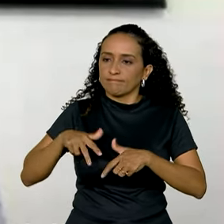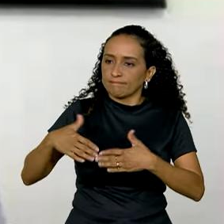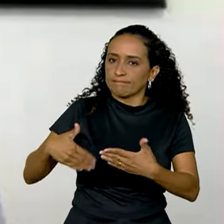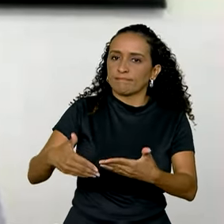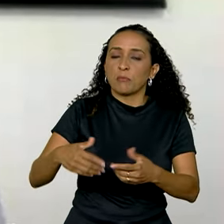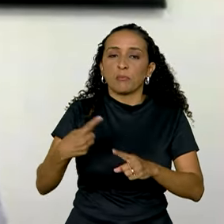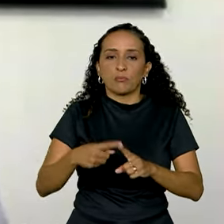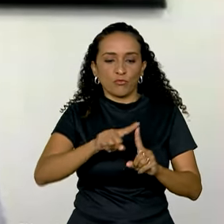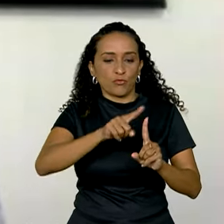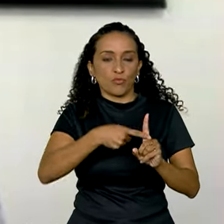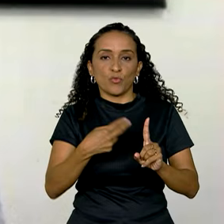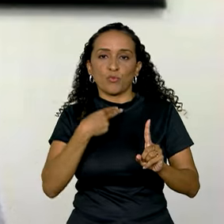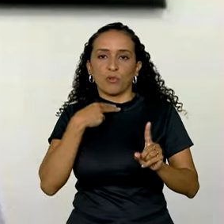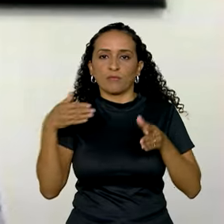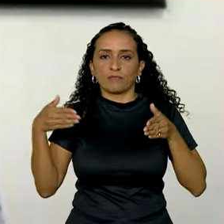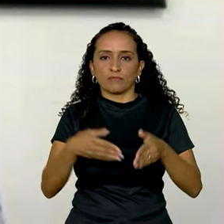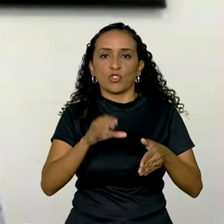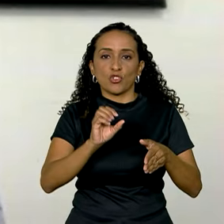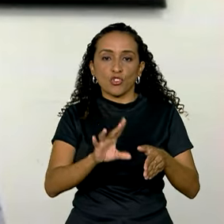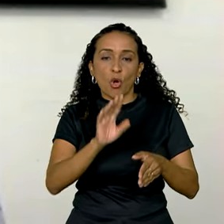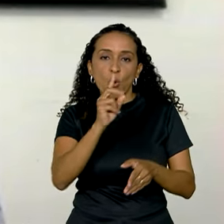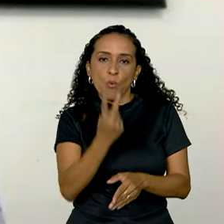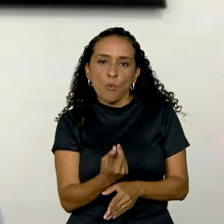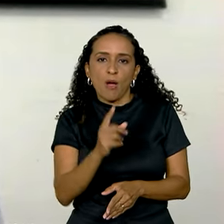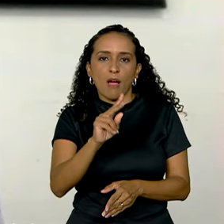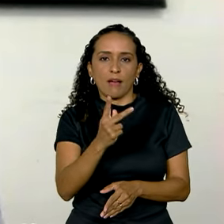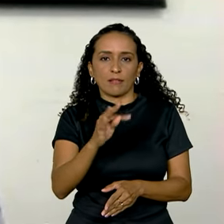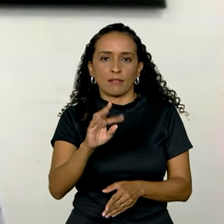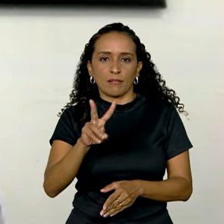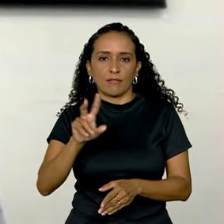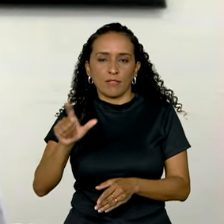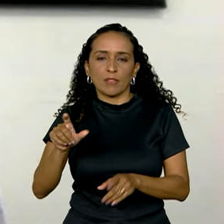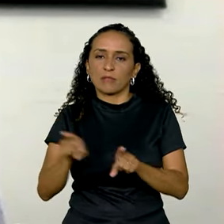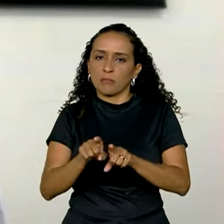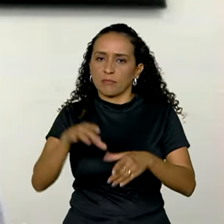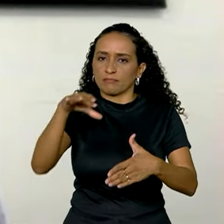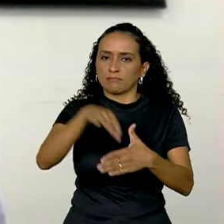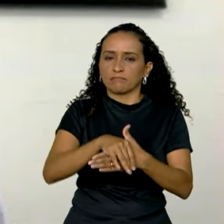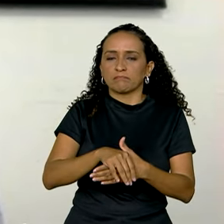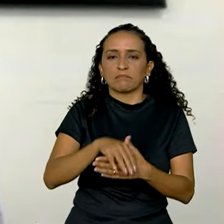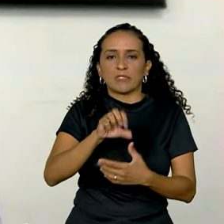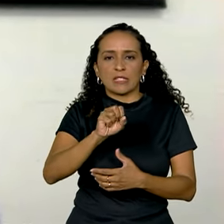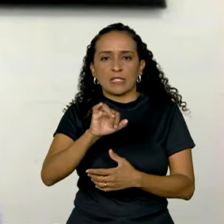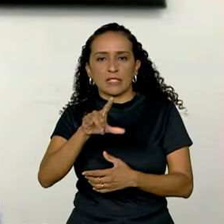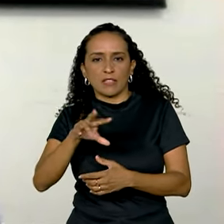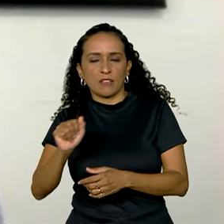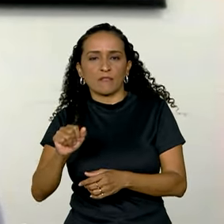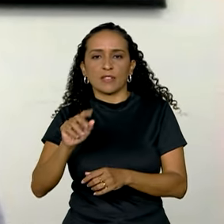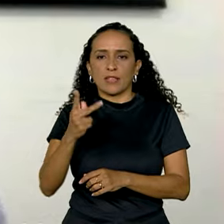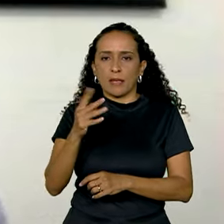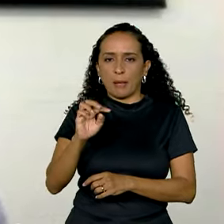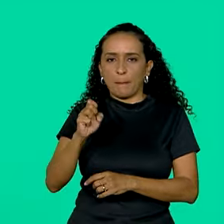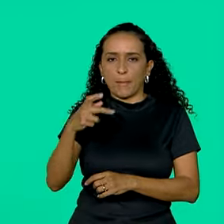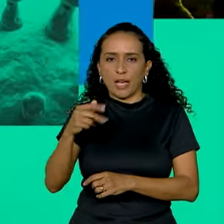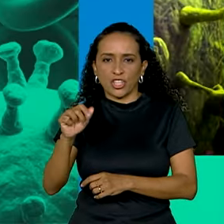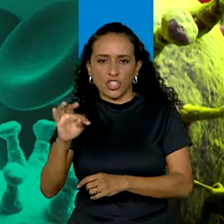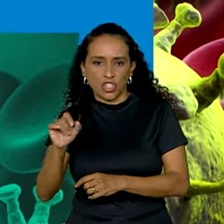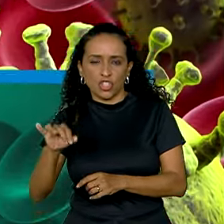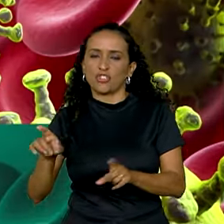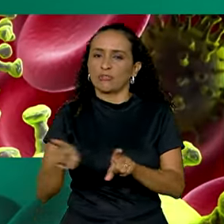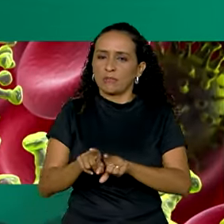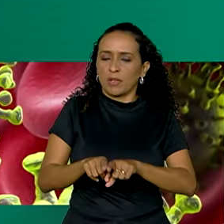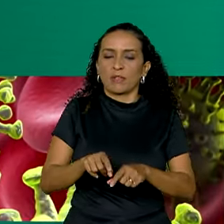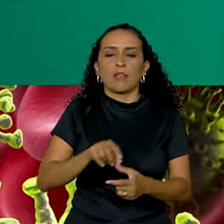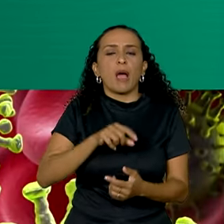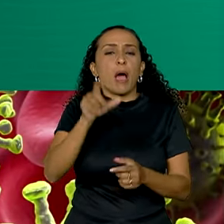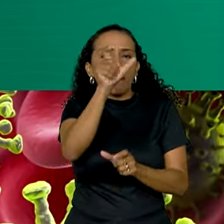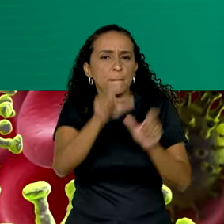pessoa